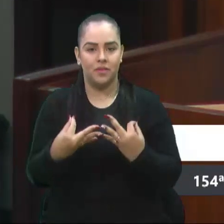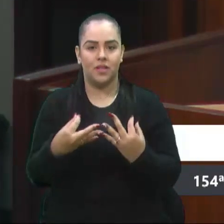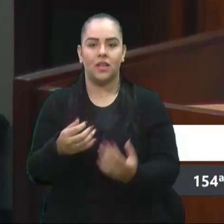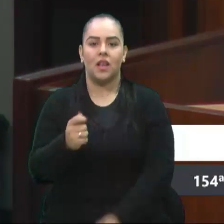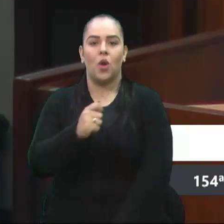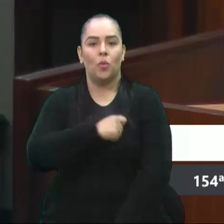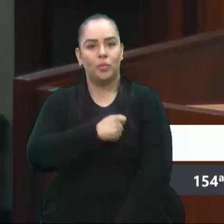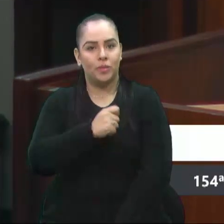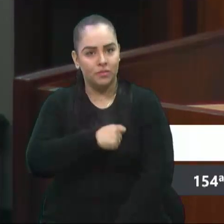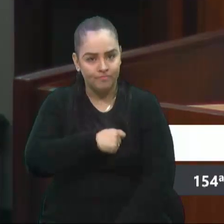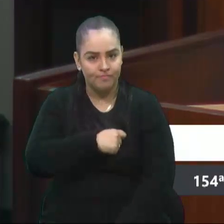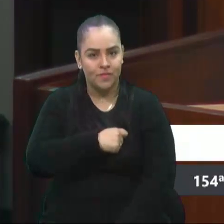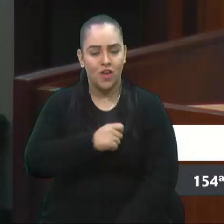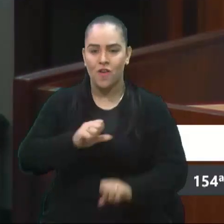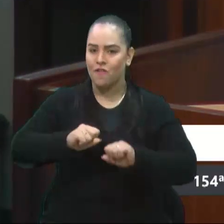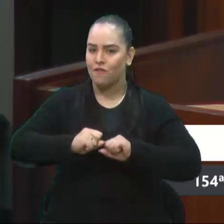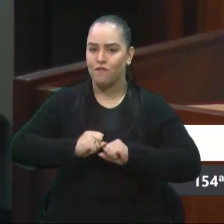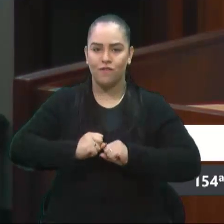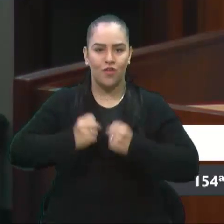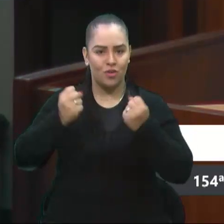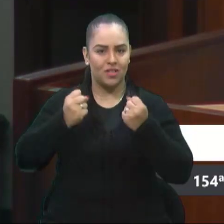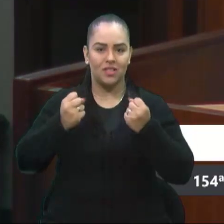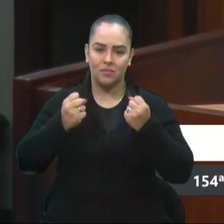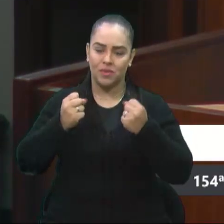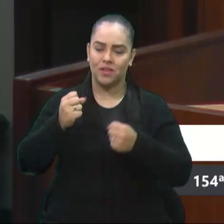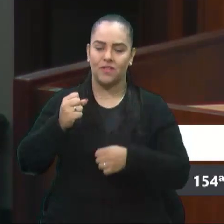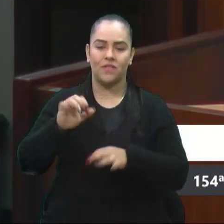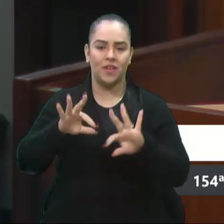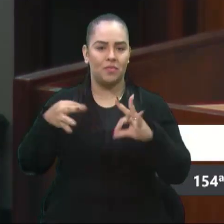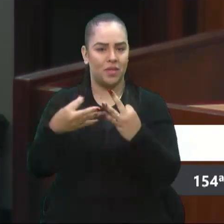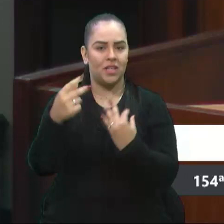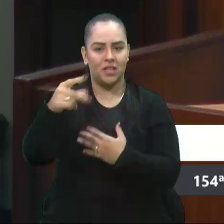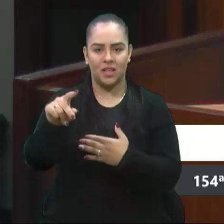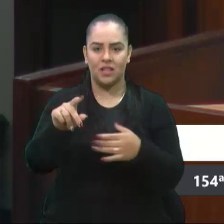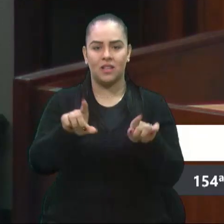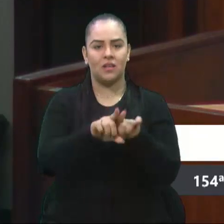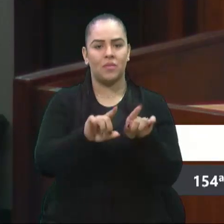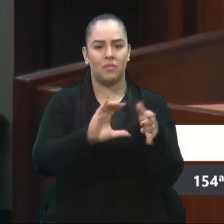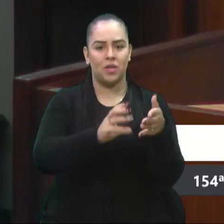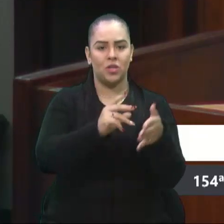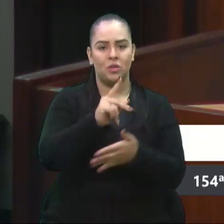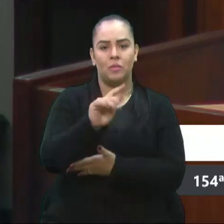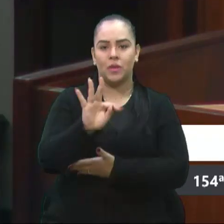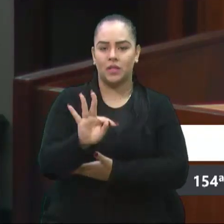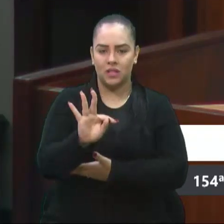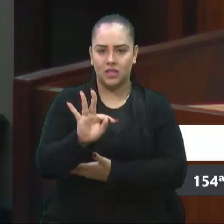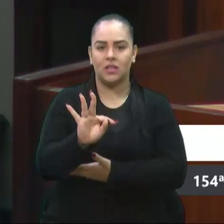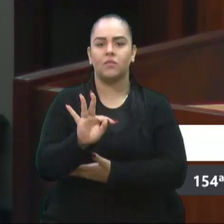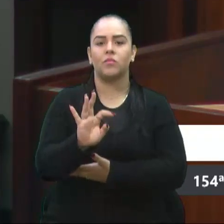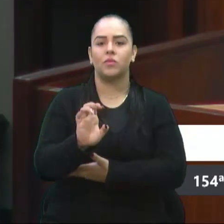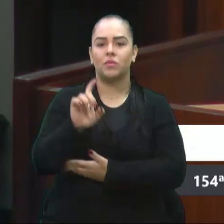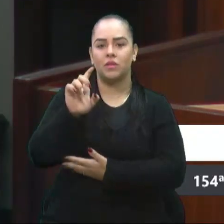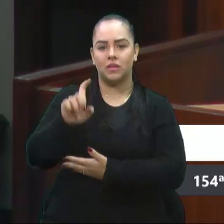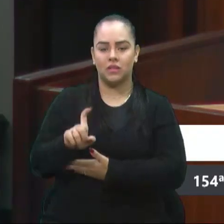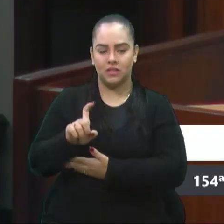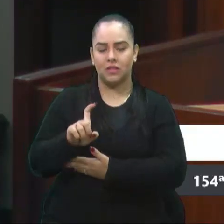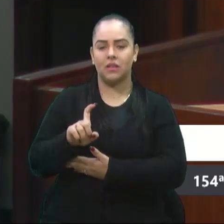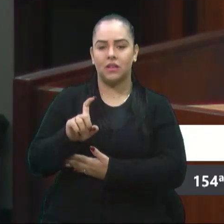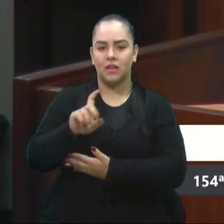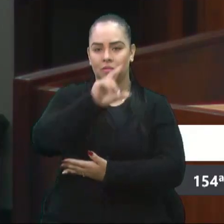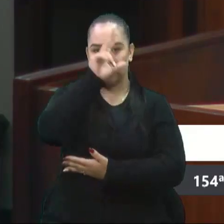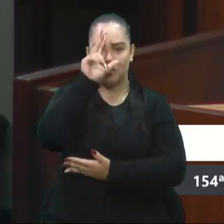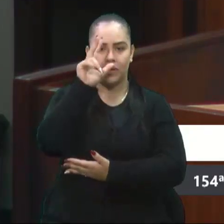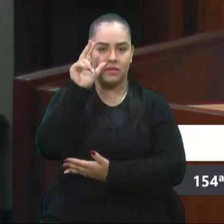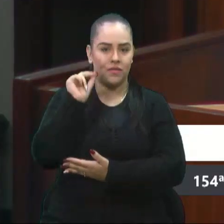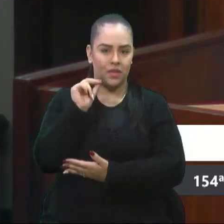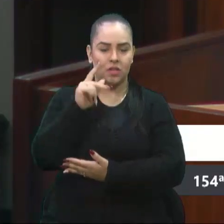desejar muita força para a família, para o Partido dos Trabalhadores, para ex-prefeito Pepe, para a